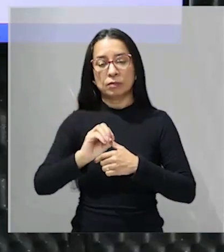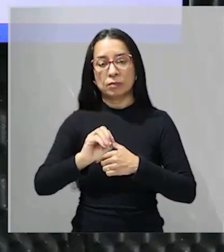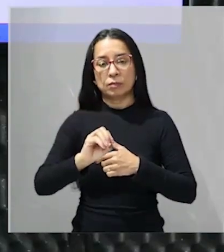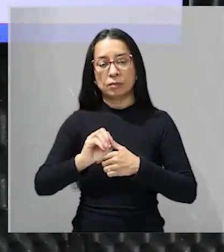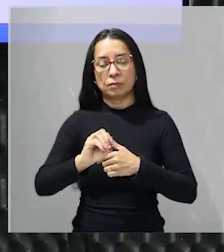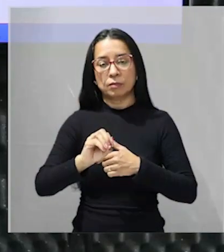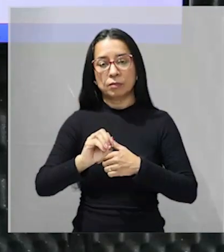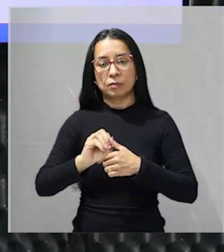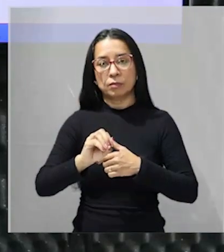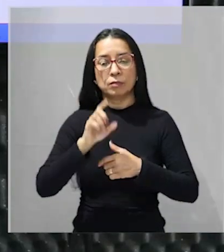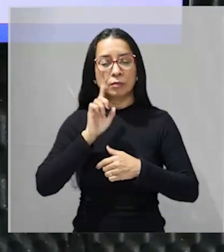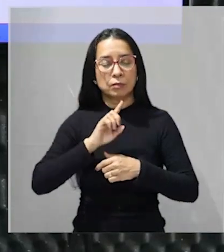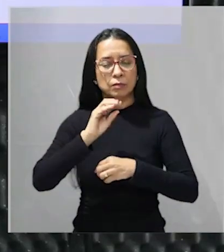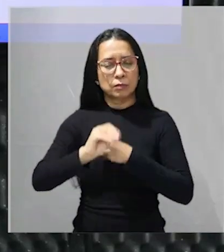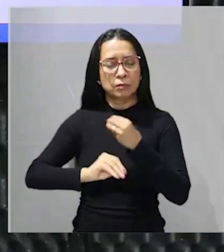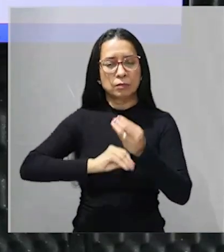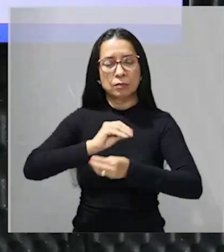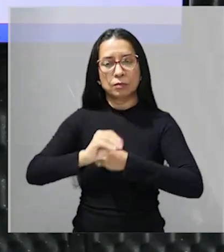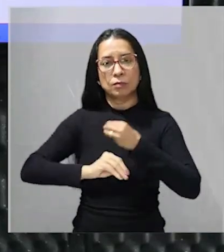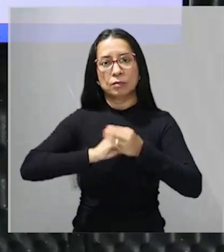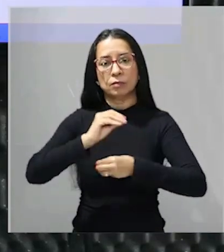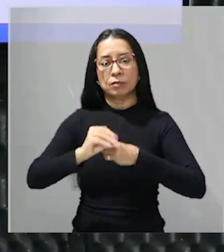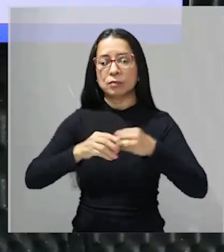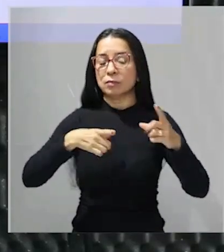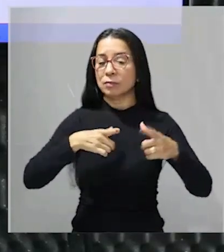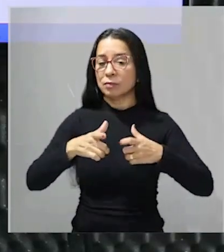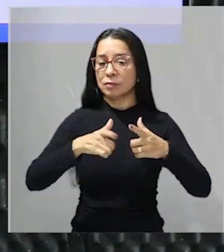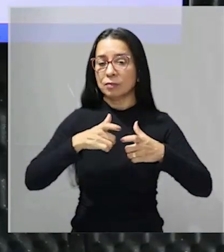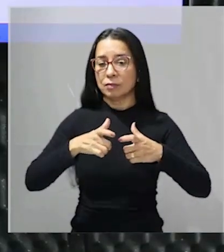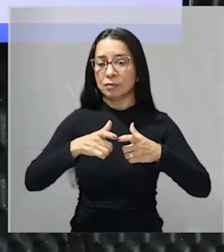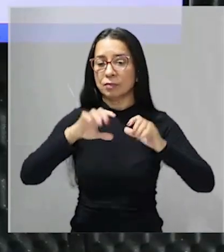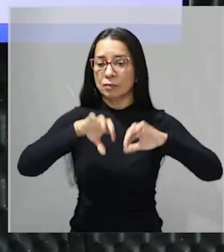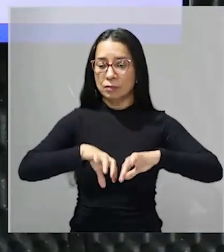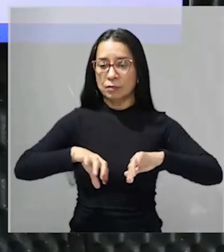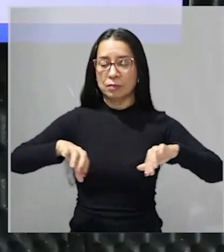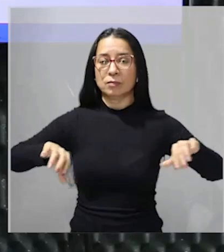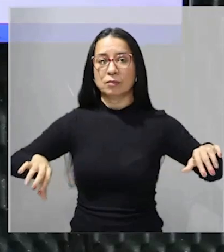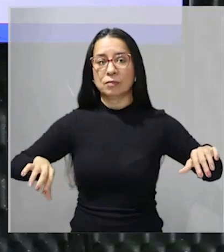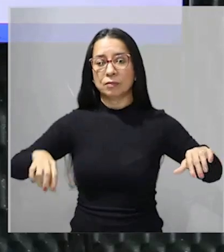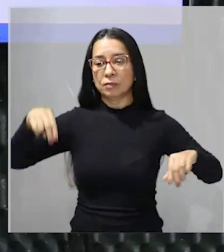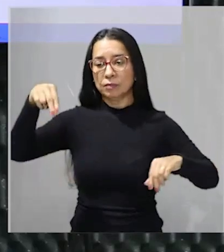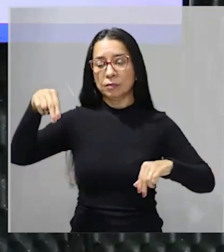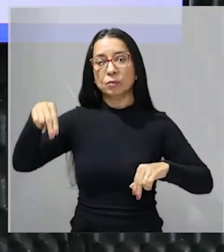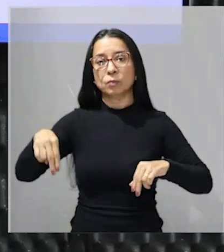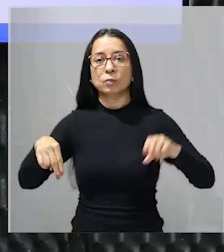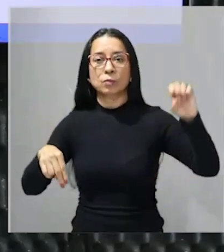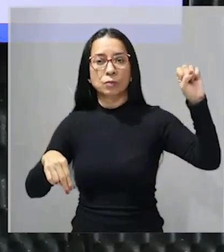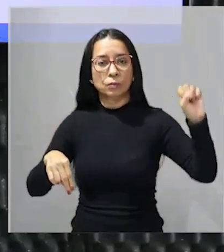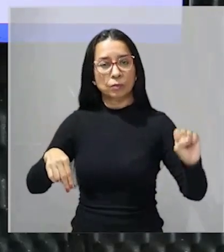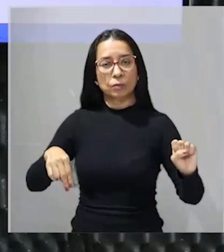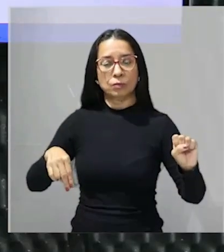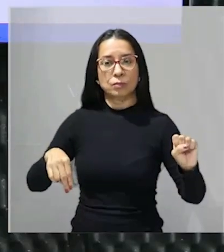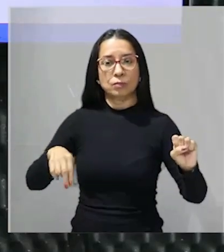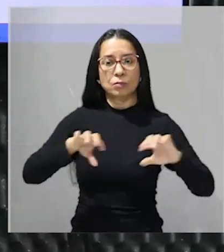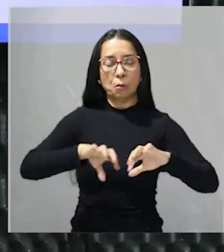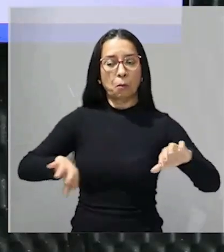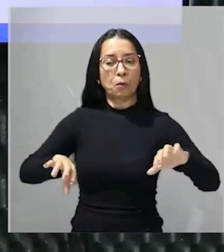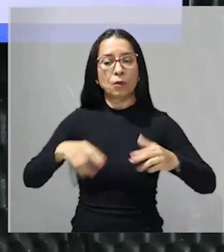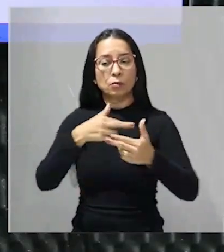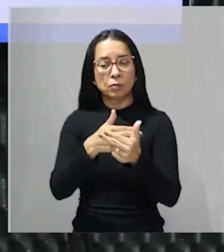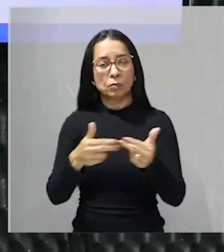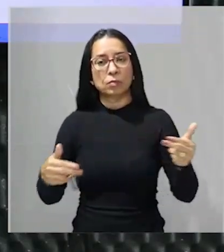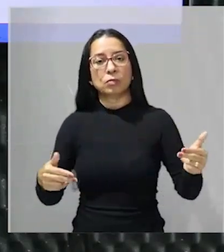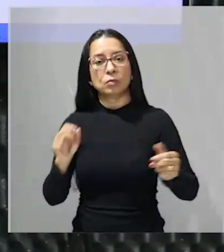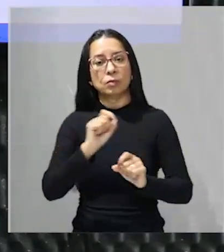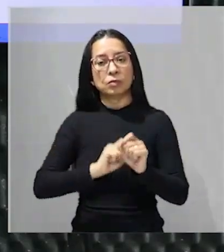civil de caráter separatista entre o norte e o sul uma guerra civil onde um dos fatores